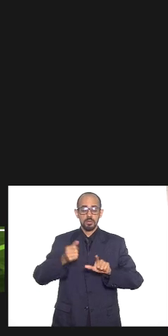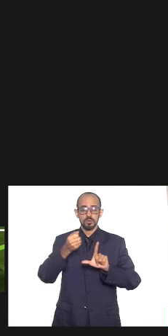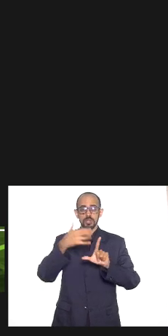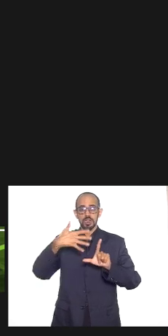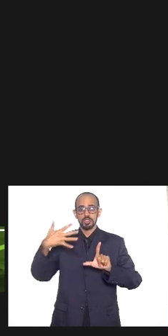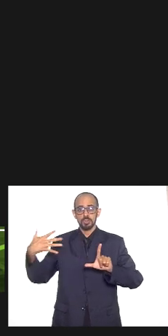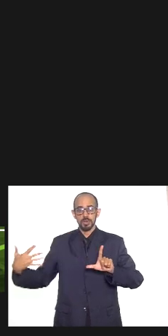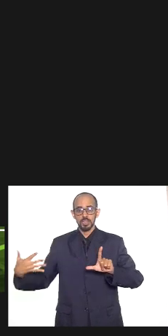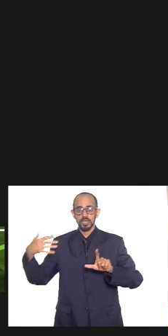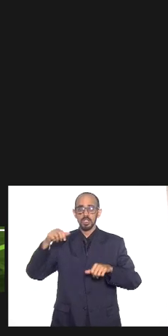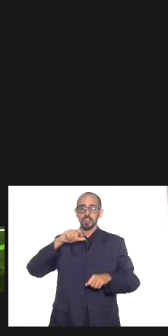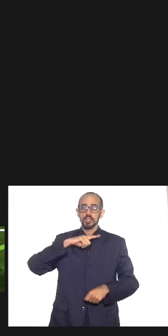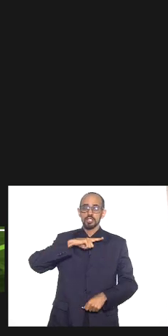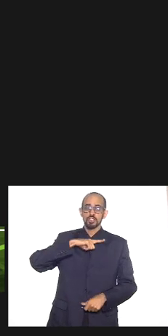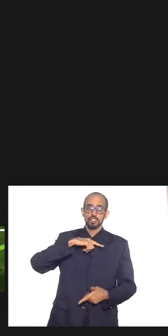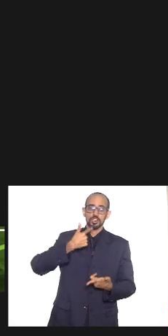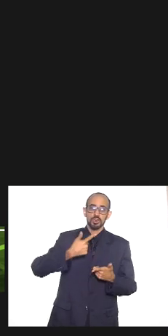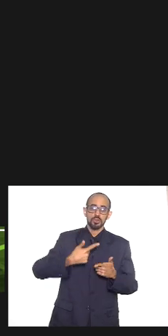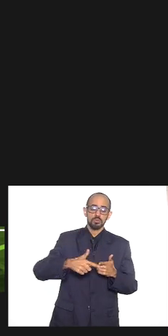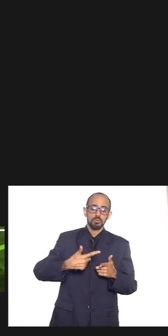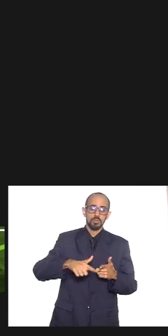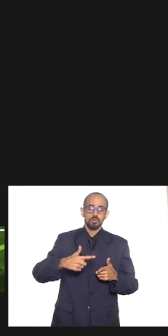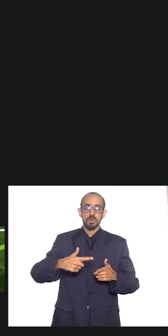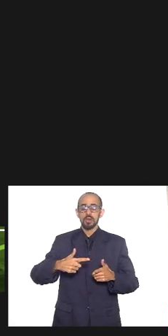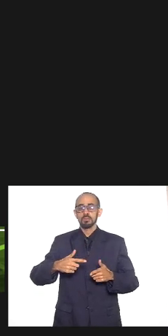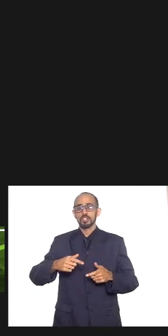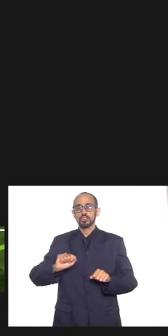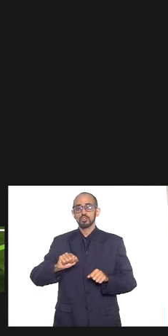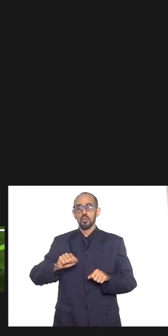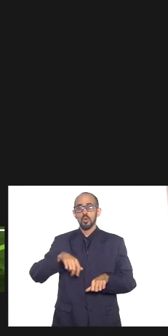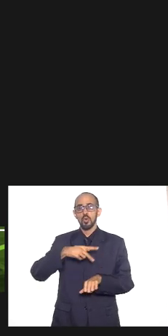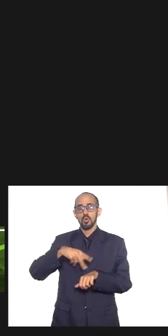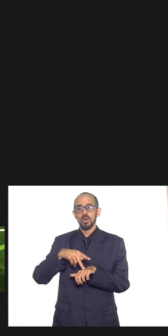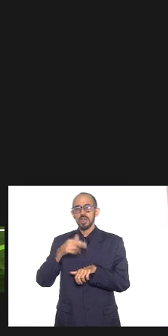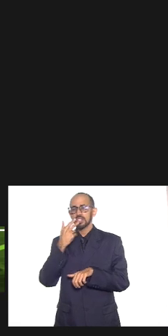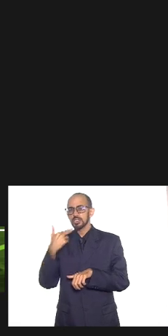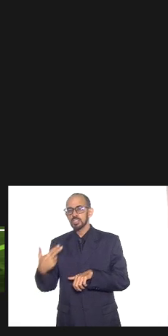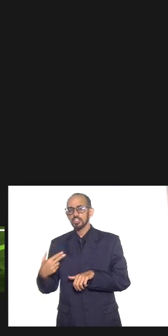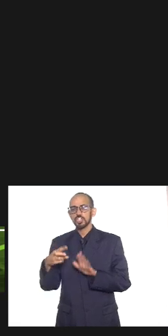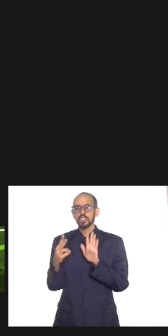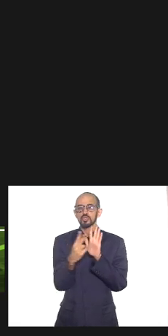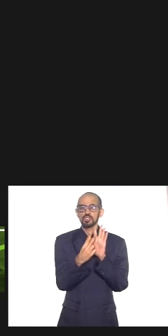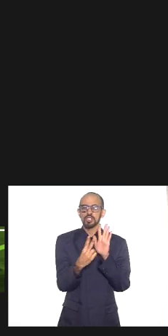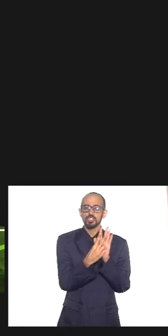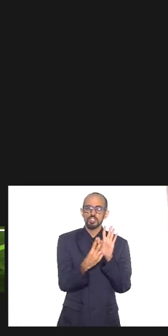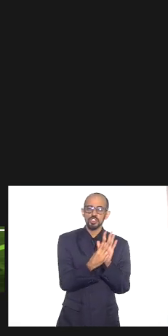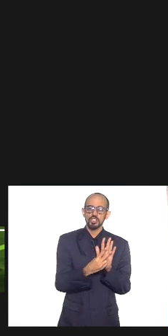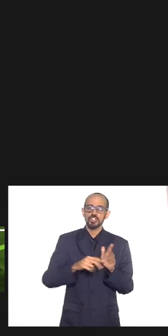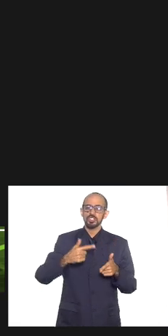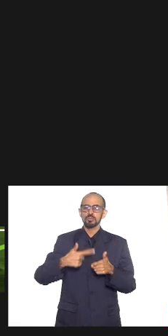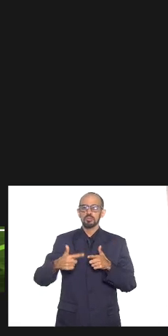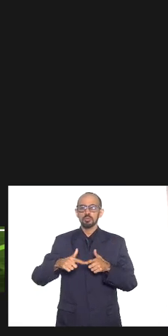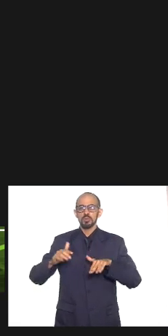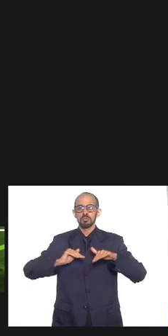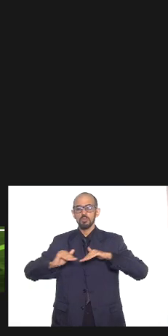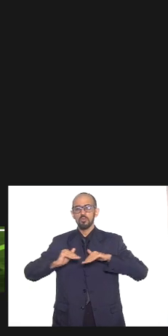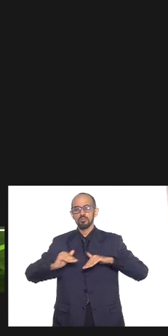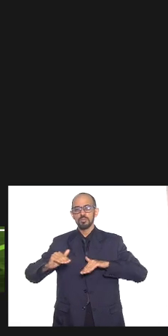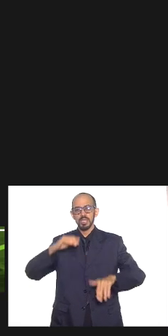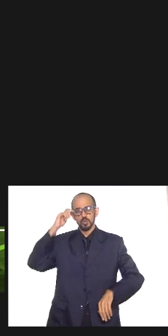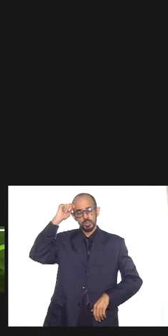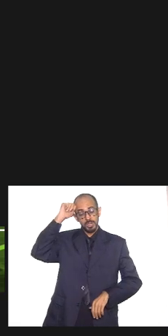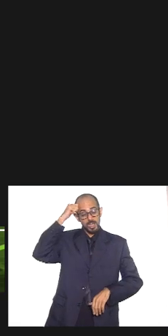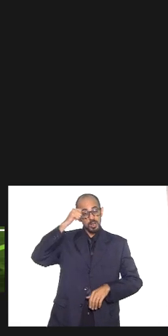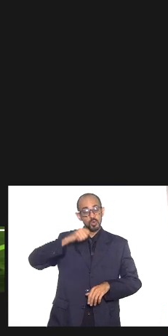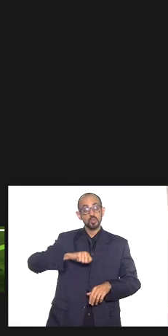+, nós tínhamos demandas associadas a refugiados indígenas questões do movimento negro várias outras